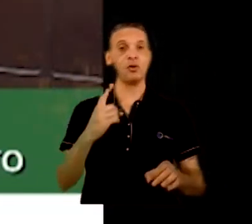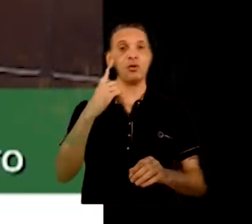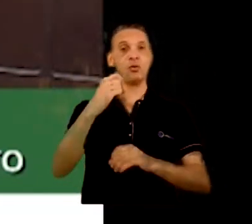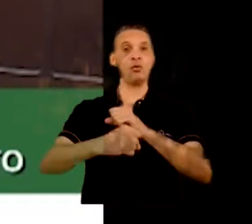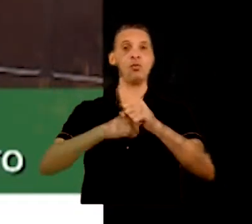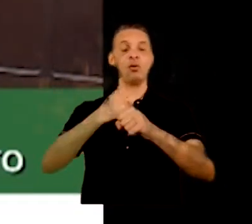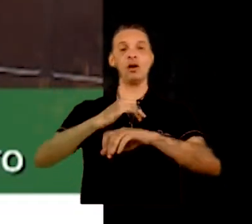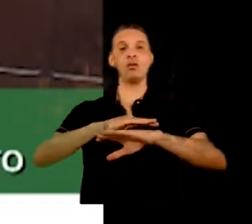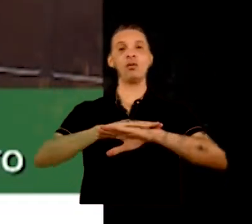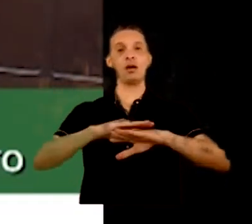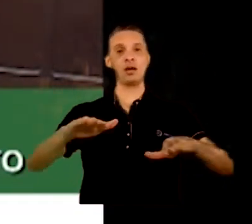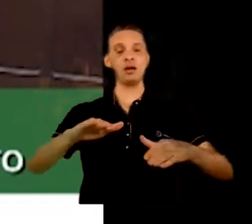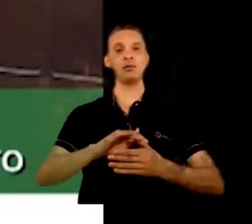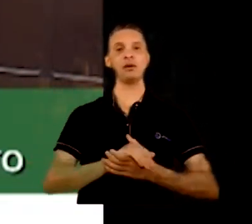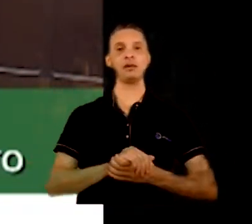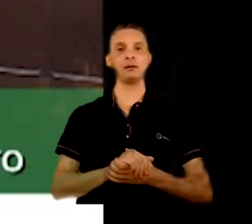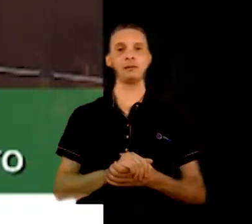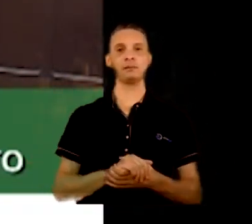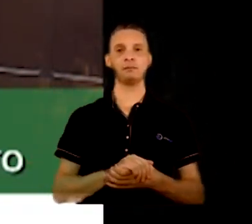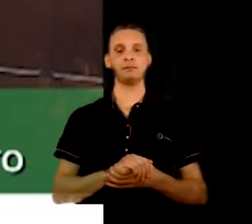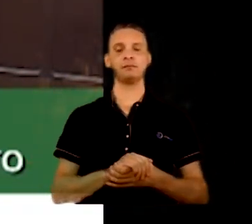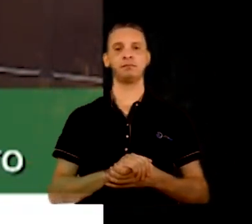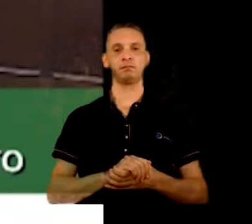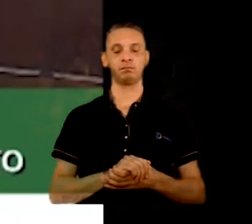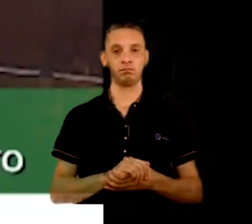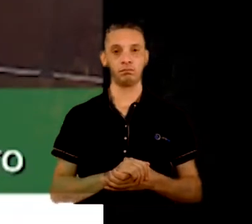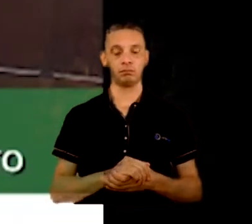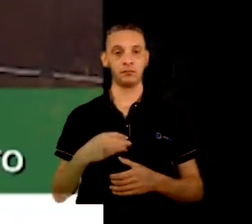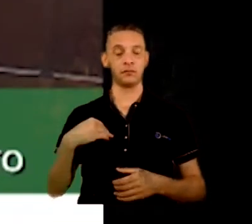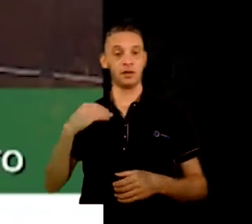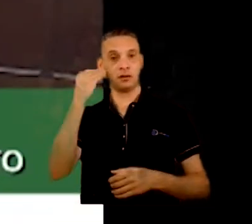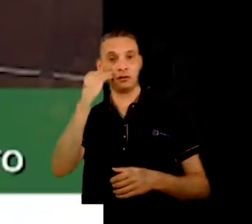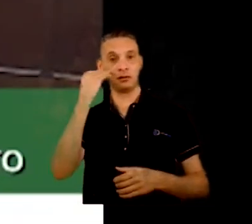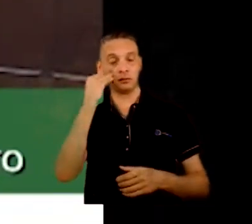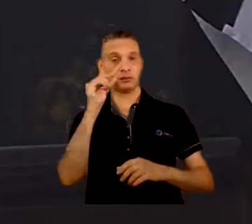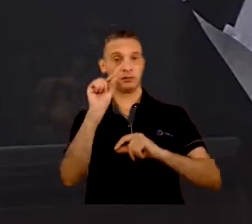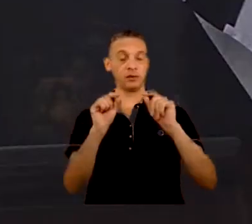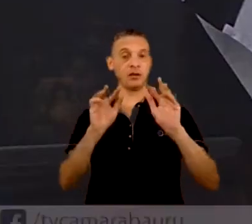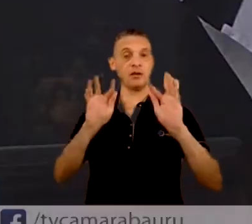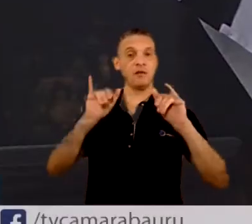Ótimo. Então, a minha expectativa é final de 2018.